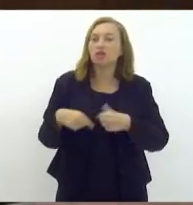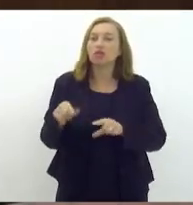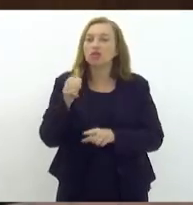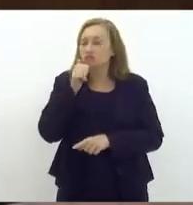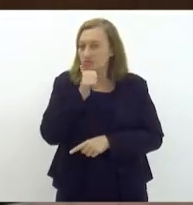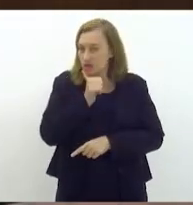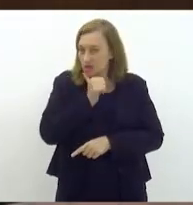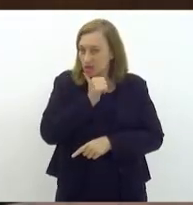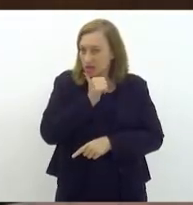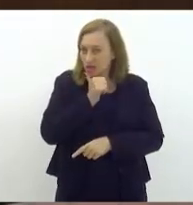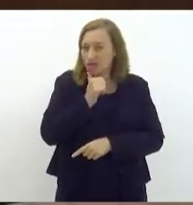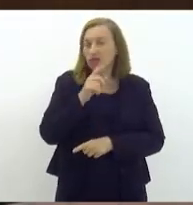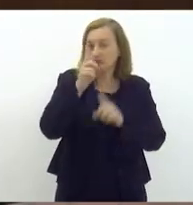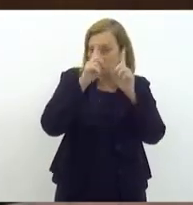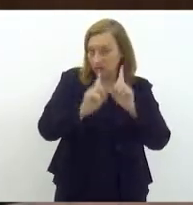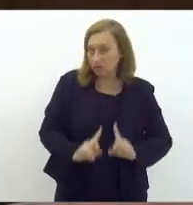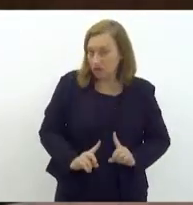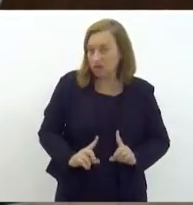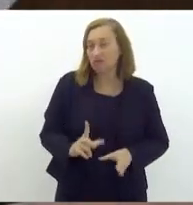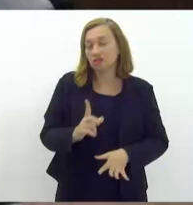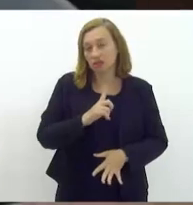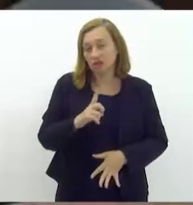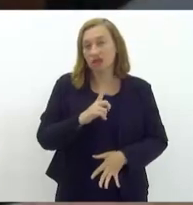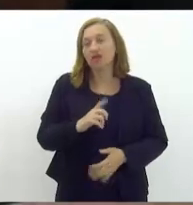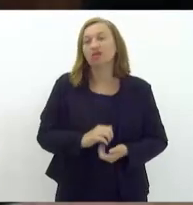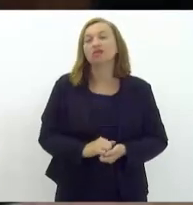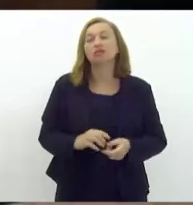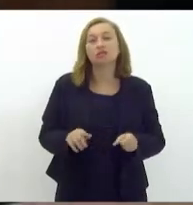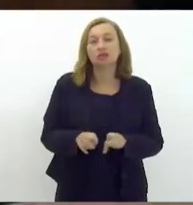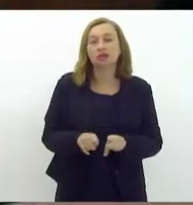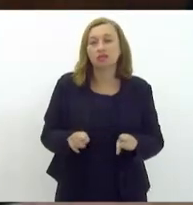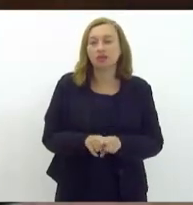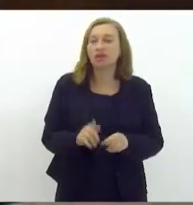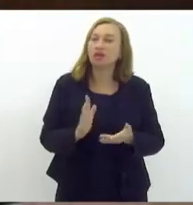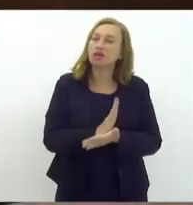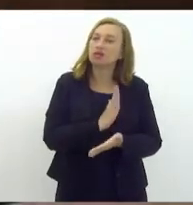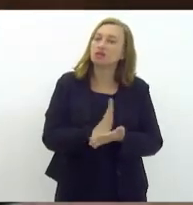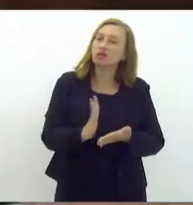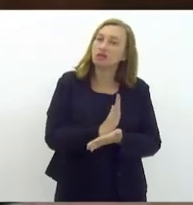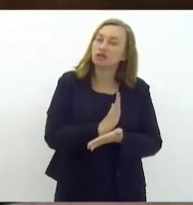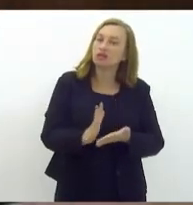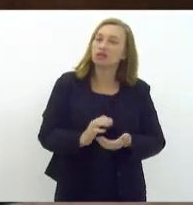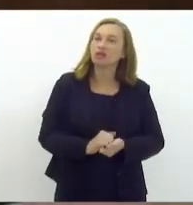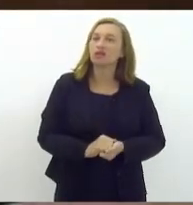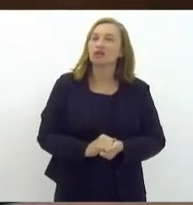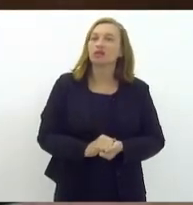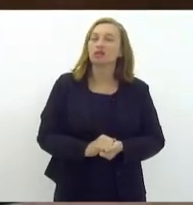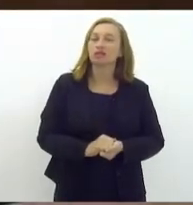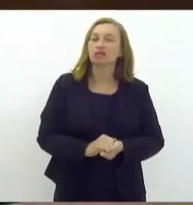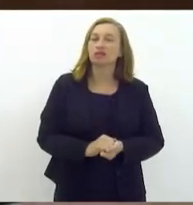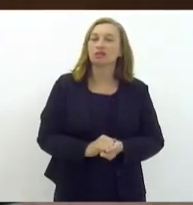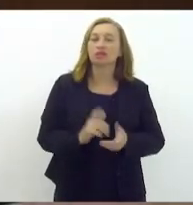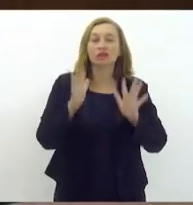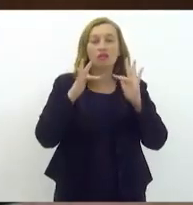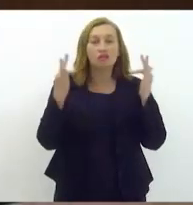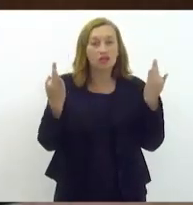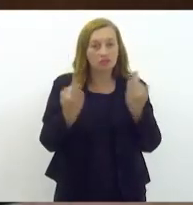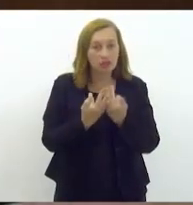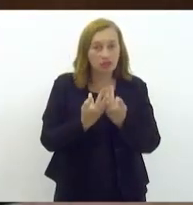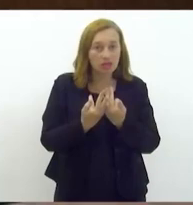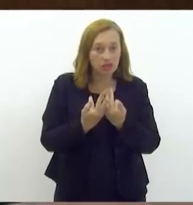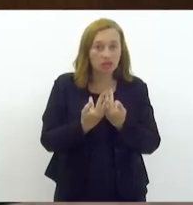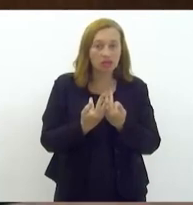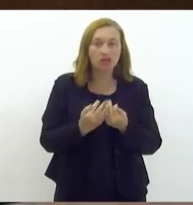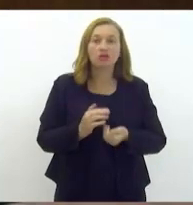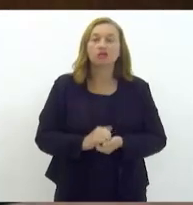que têm deficiência, também está, muitas das vezes, nas famílias onde se